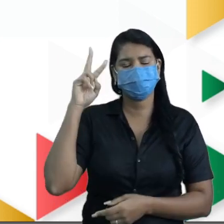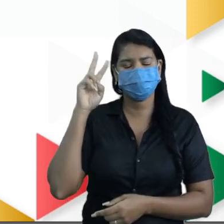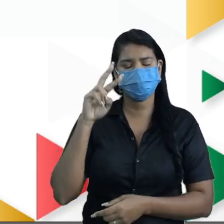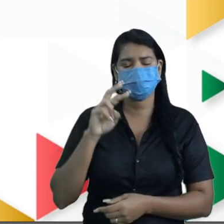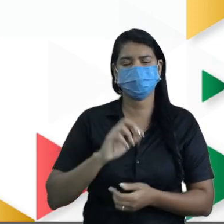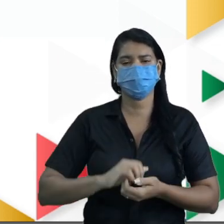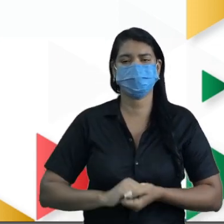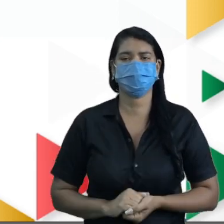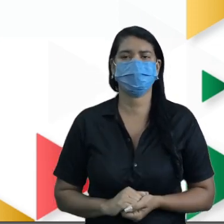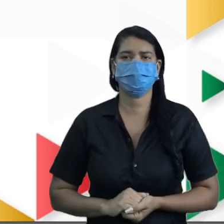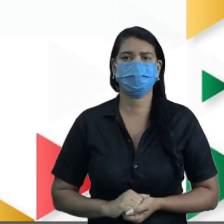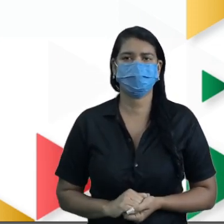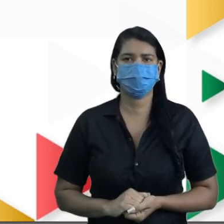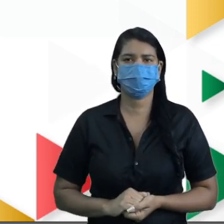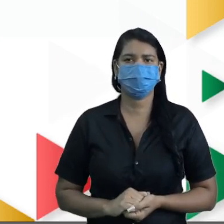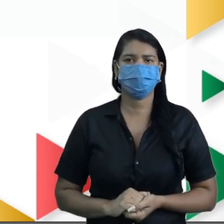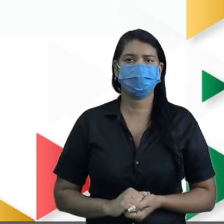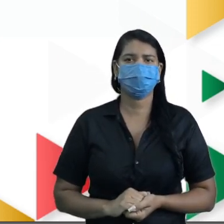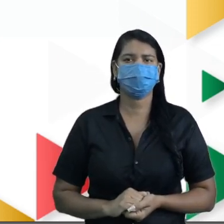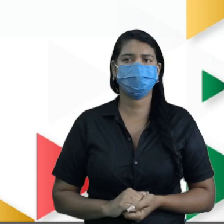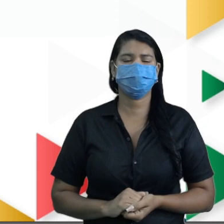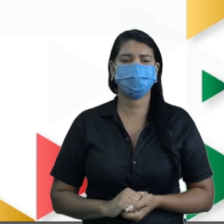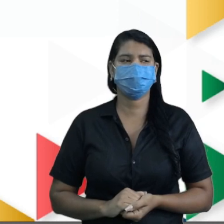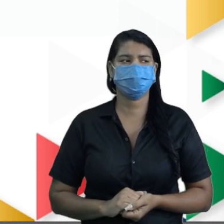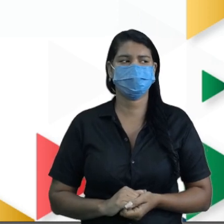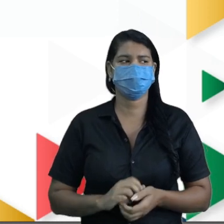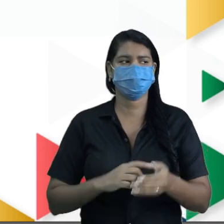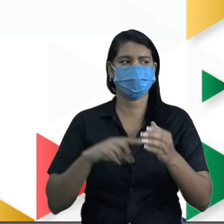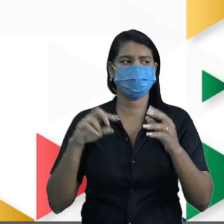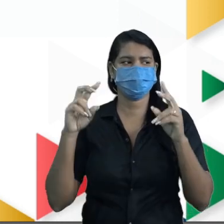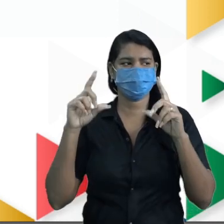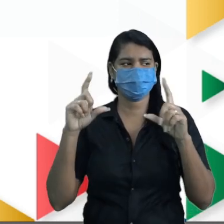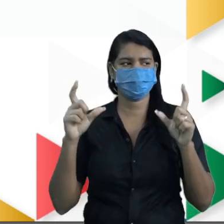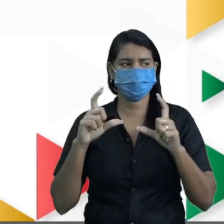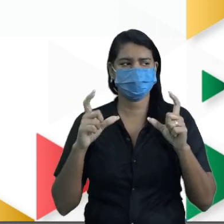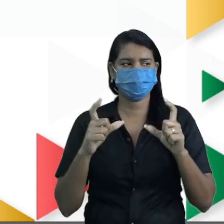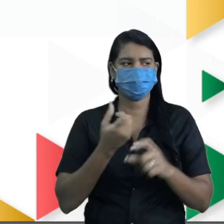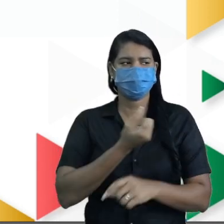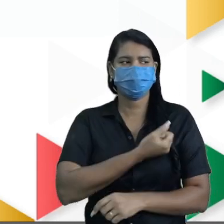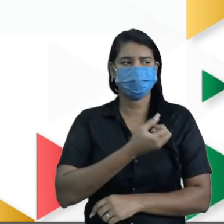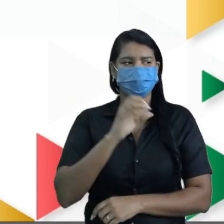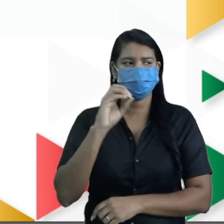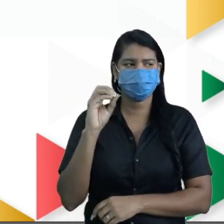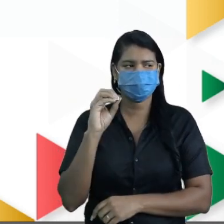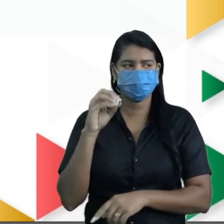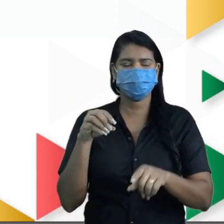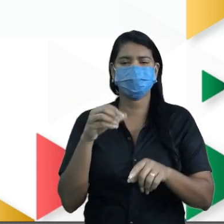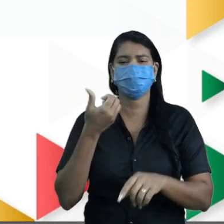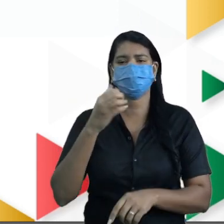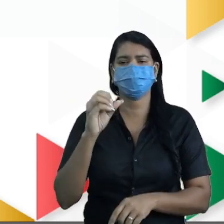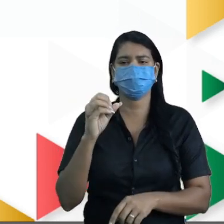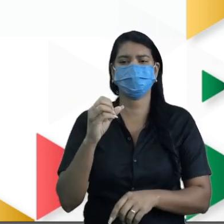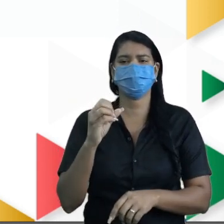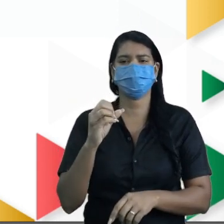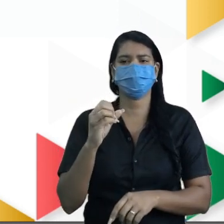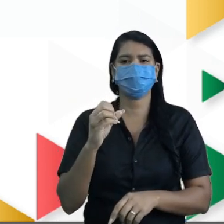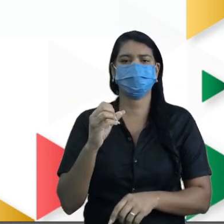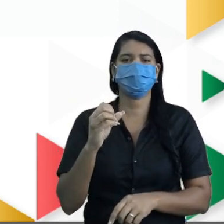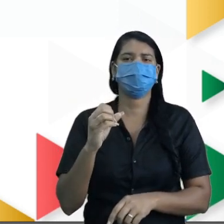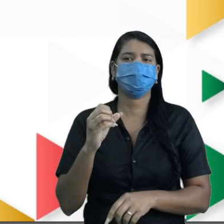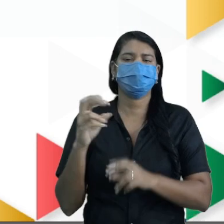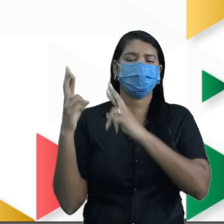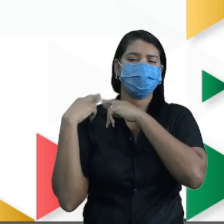Não vai lembrar? Potência de base 10, o expoente é o número de zeros que esse 10 pode assumir, tá?